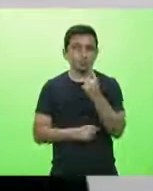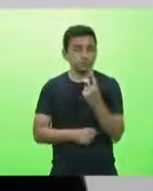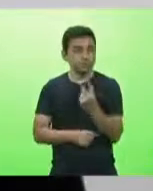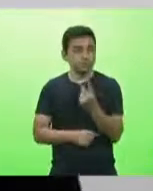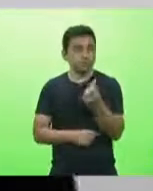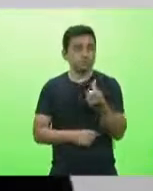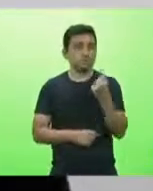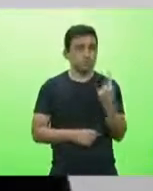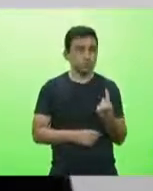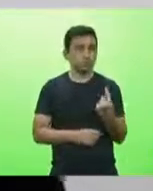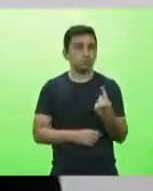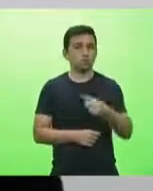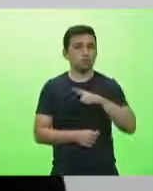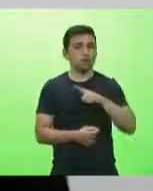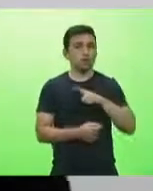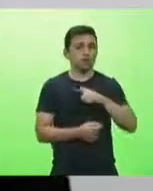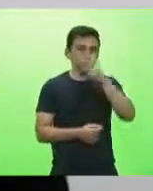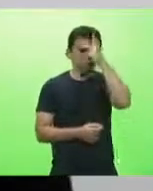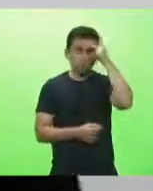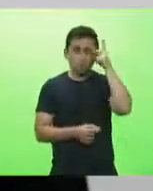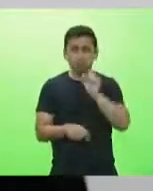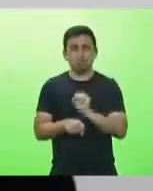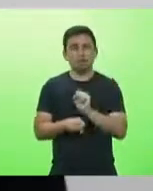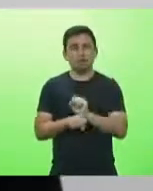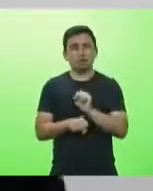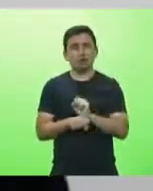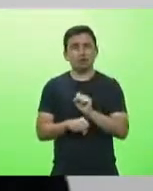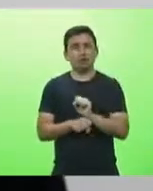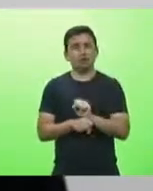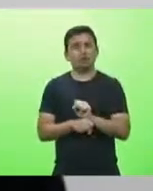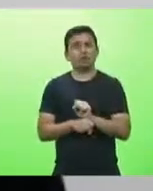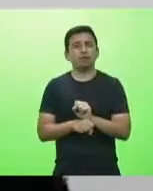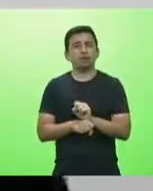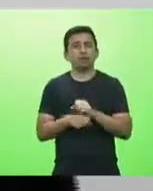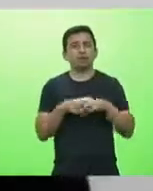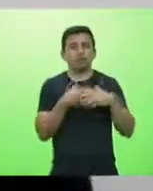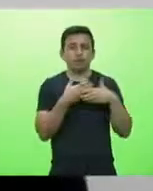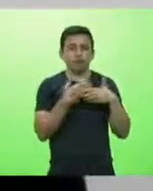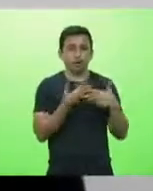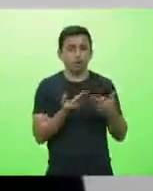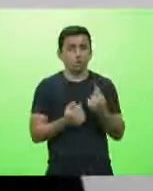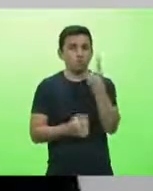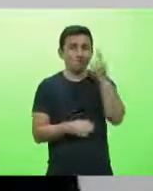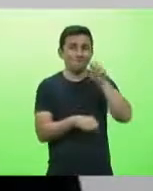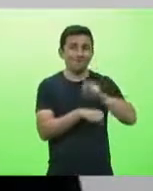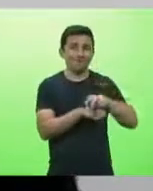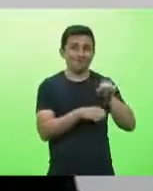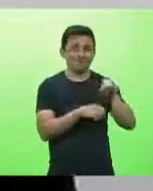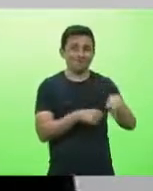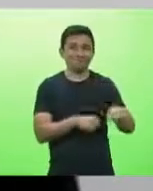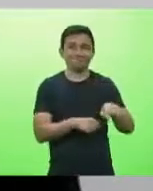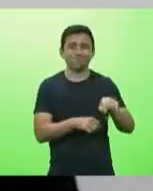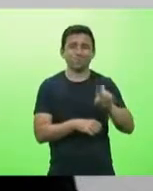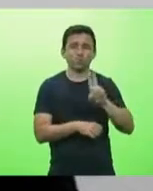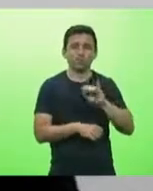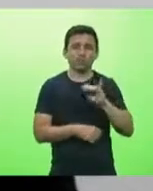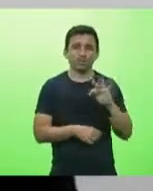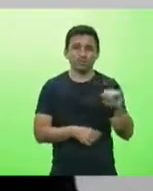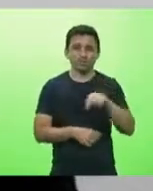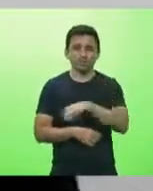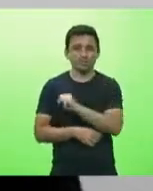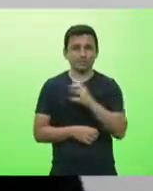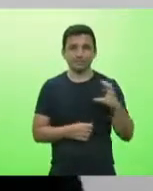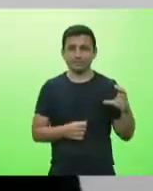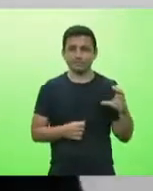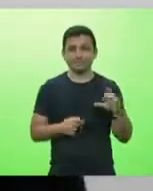261 pacientes esperando uma vaga na UTI nesse momento em Santa Catarina